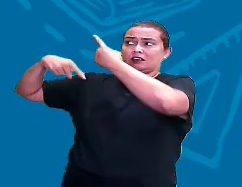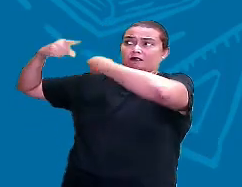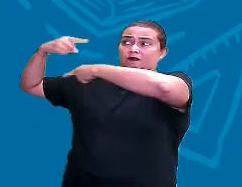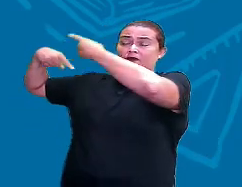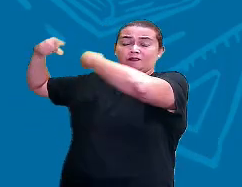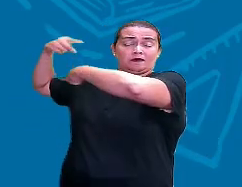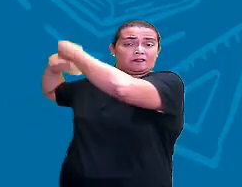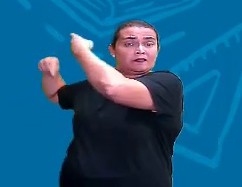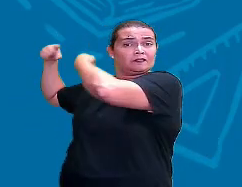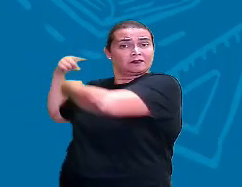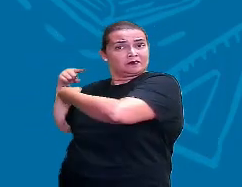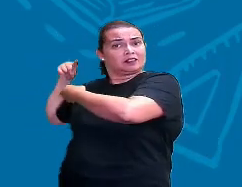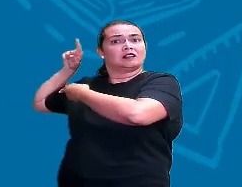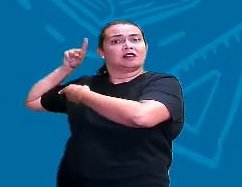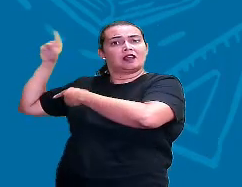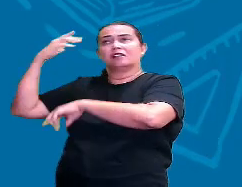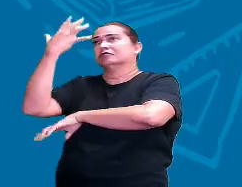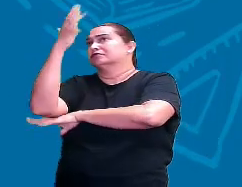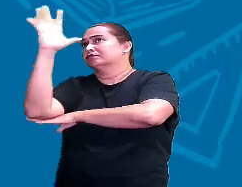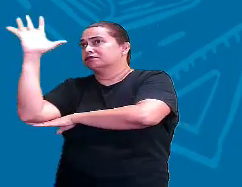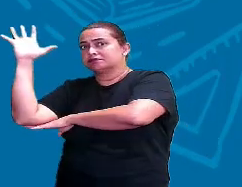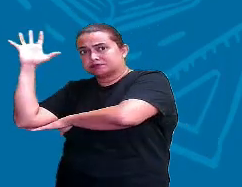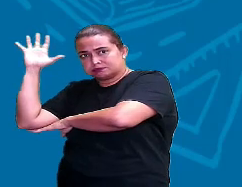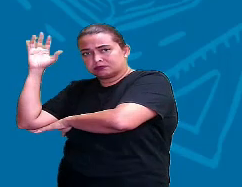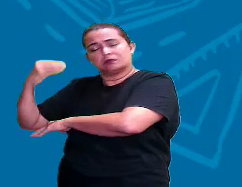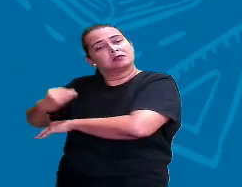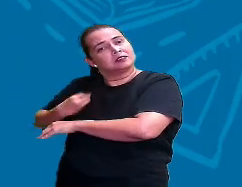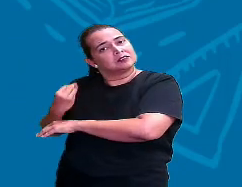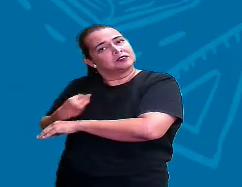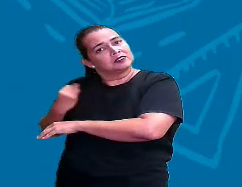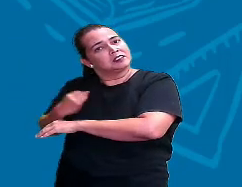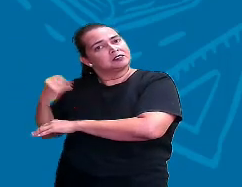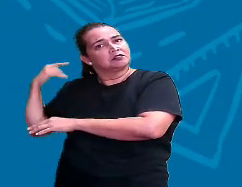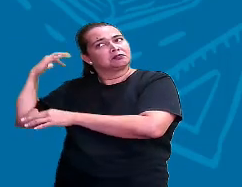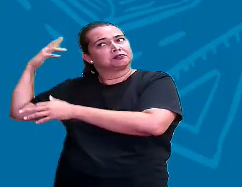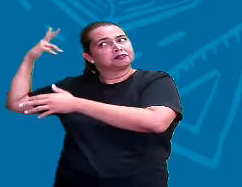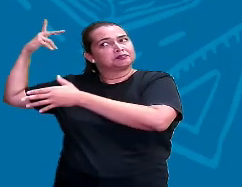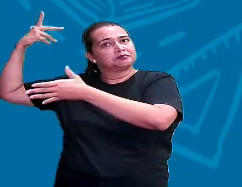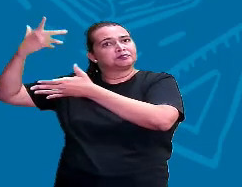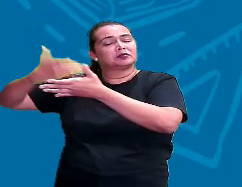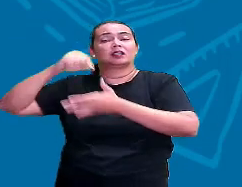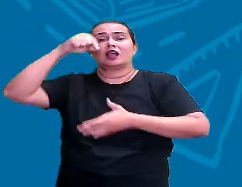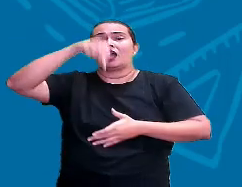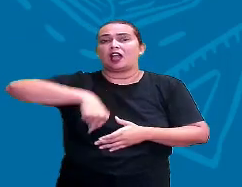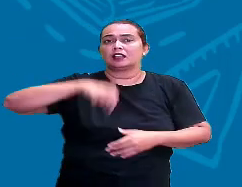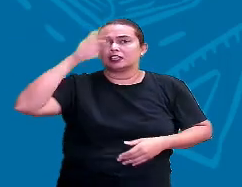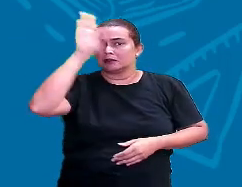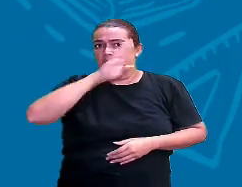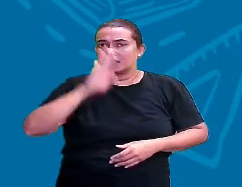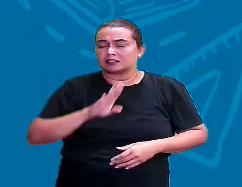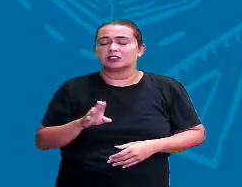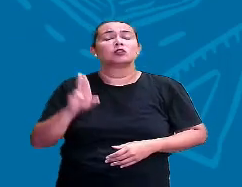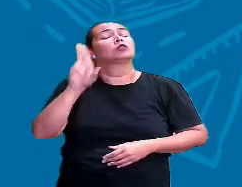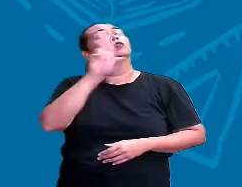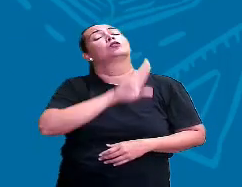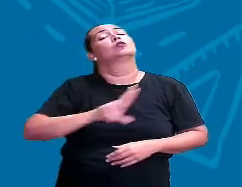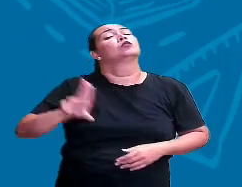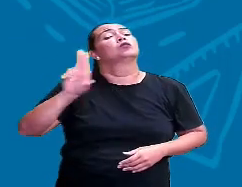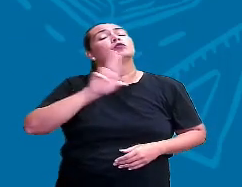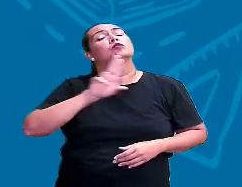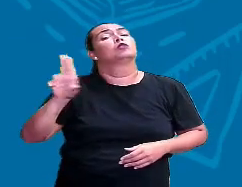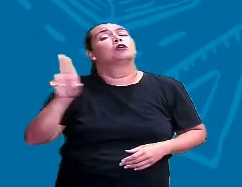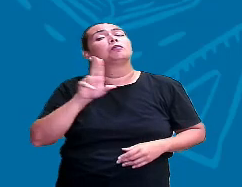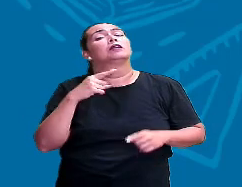que tinham vindo da selva e da floresta. E aqui no Brasil, esse sobrenome ficou ainda mais comum. Por quê?